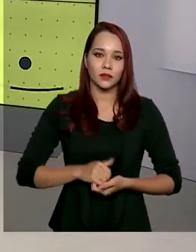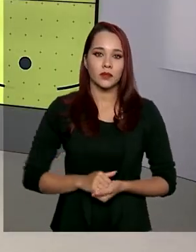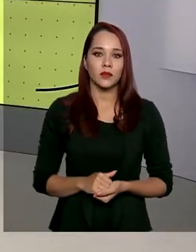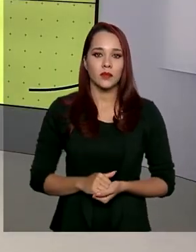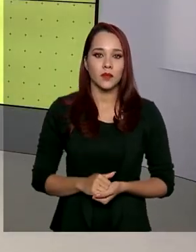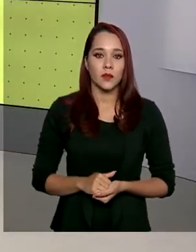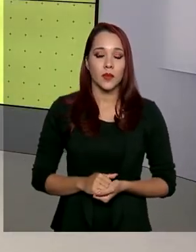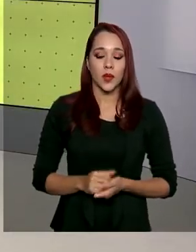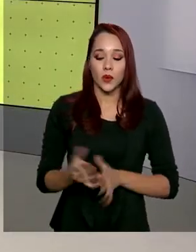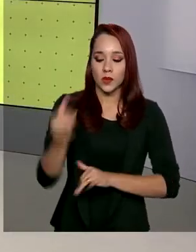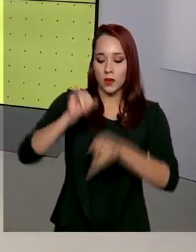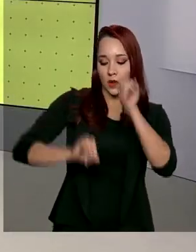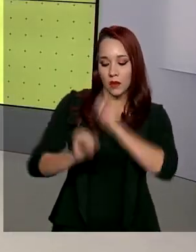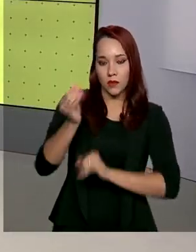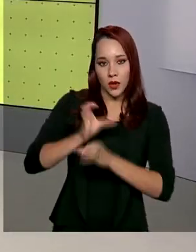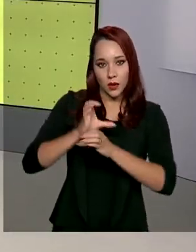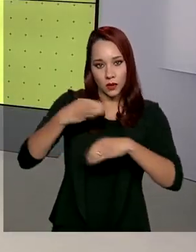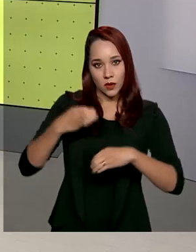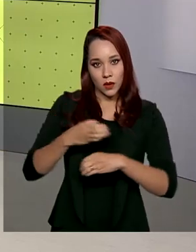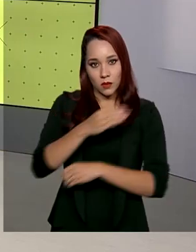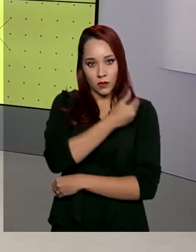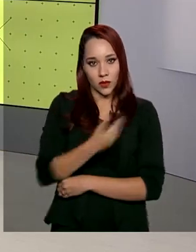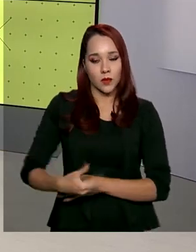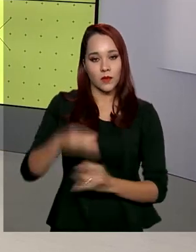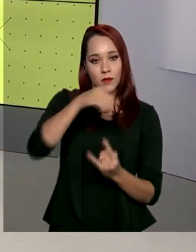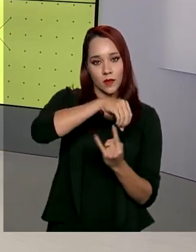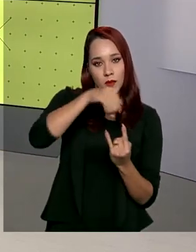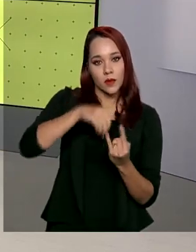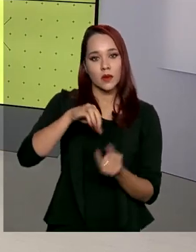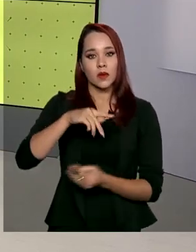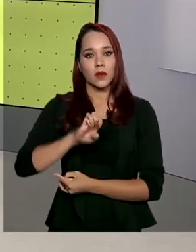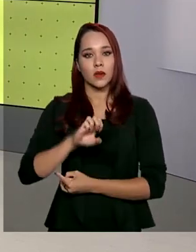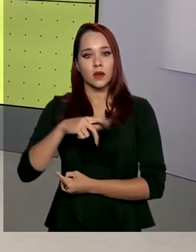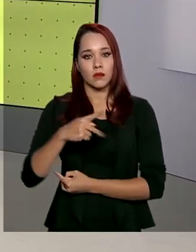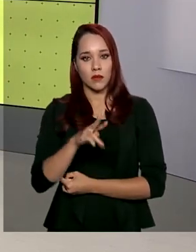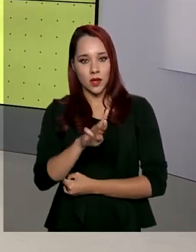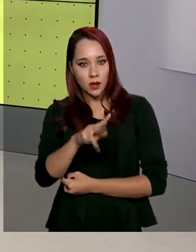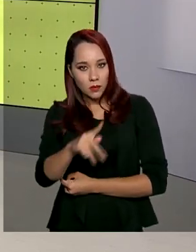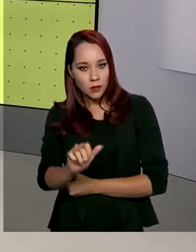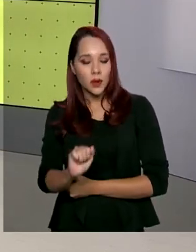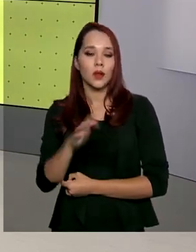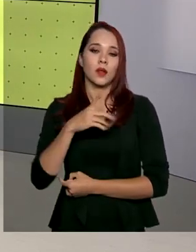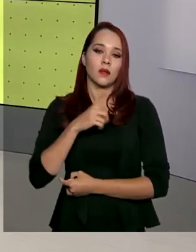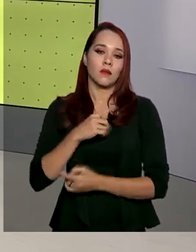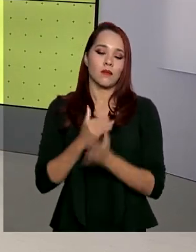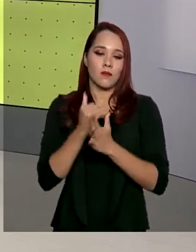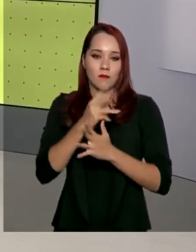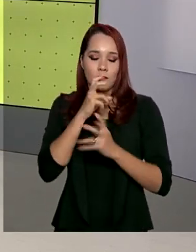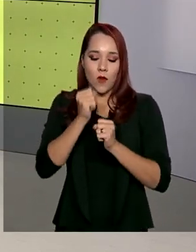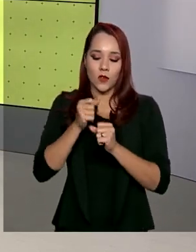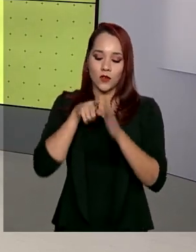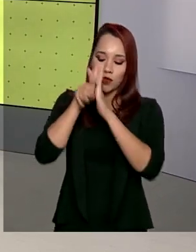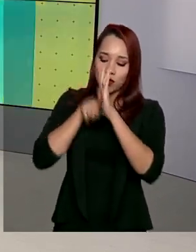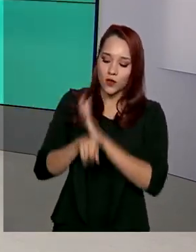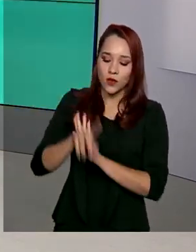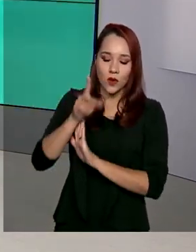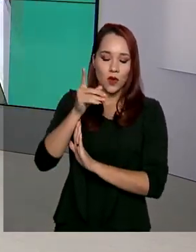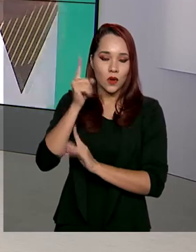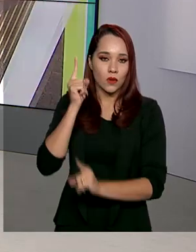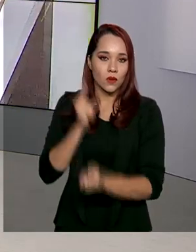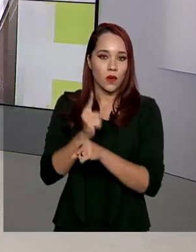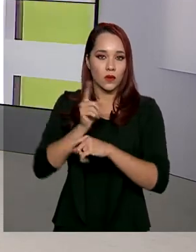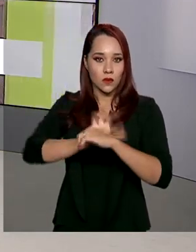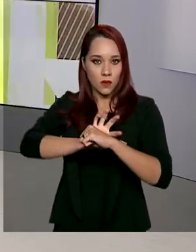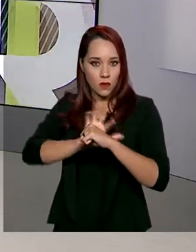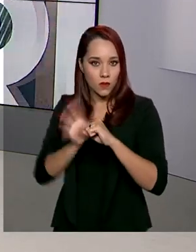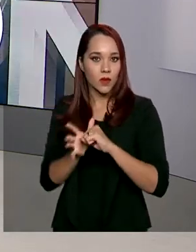Os laboratórios públicos da Fiocruz e da Embrapa vão poder reforçar a capacidade do diagnóstico de Covid